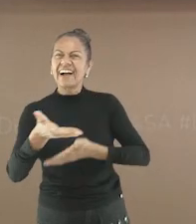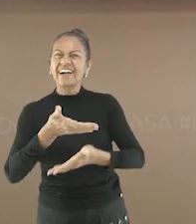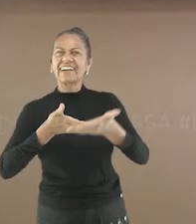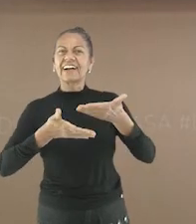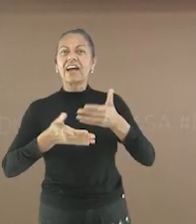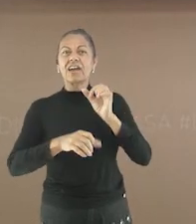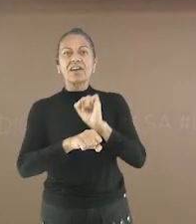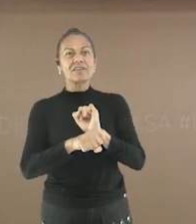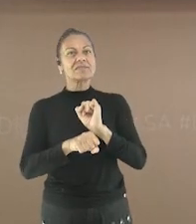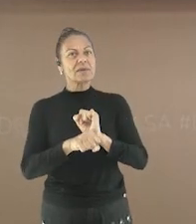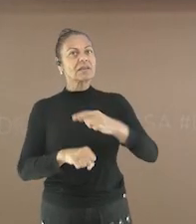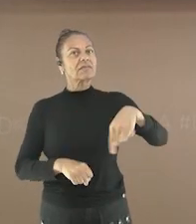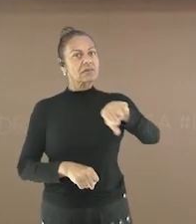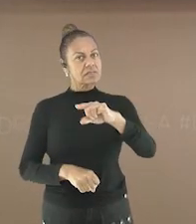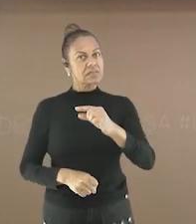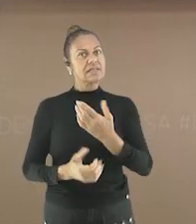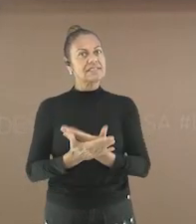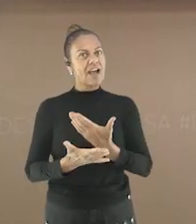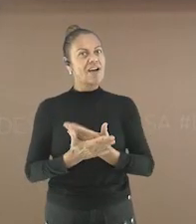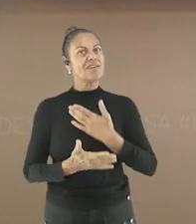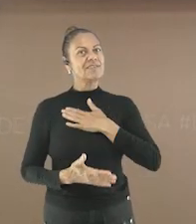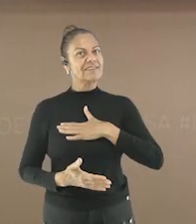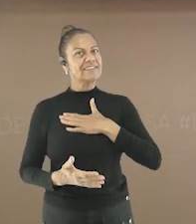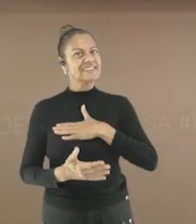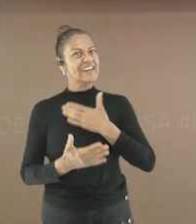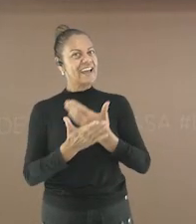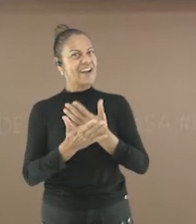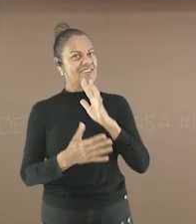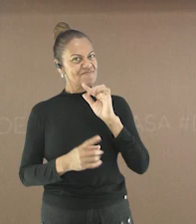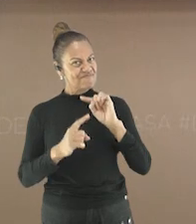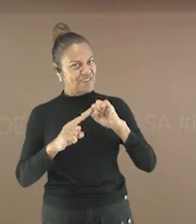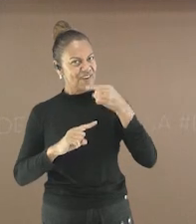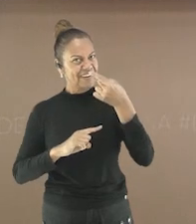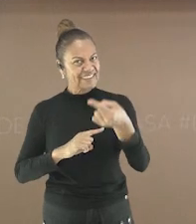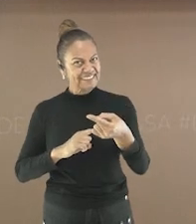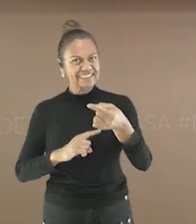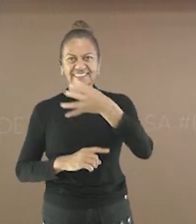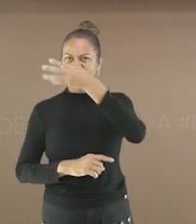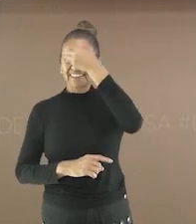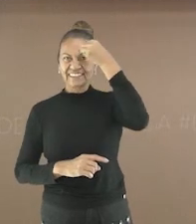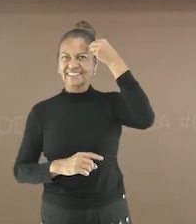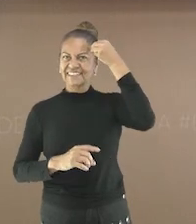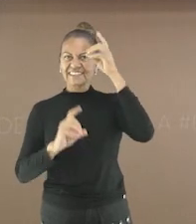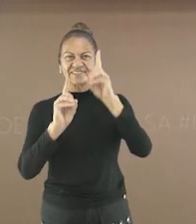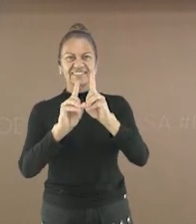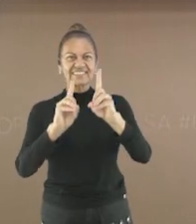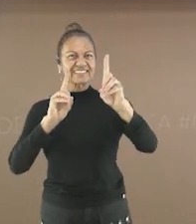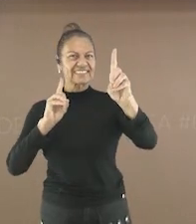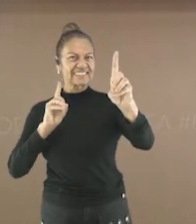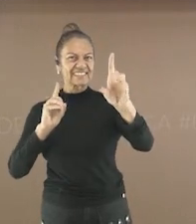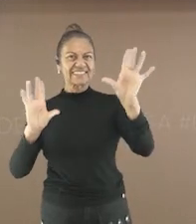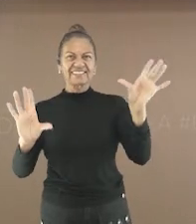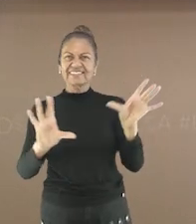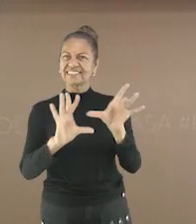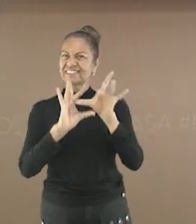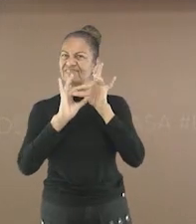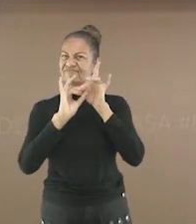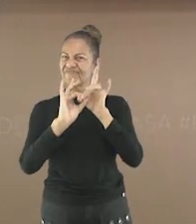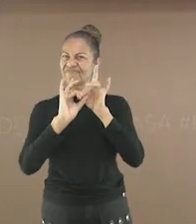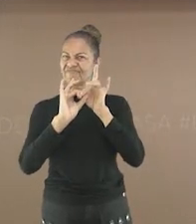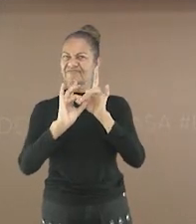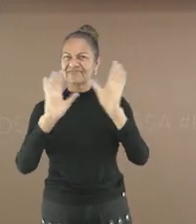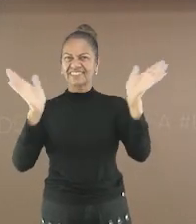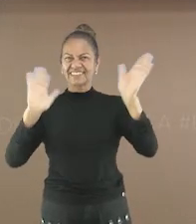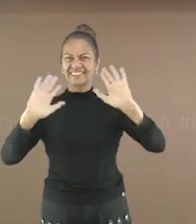Espero que vocês tenham gostado da nossa aula Até a próxima E não se esqueçam Mesmo distantes Estamos